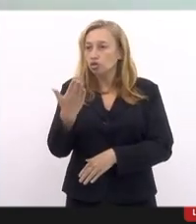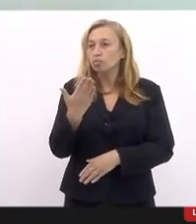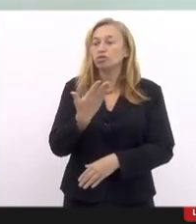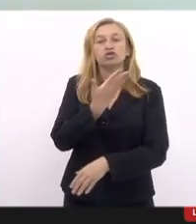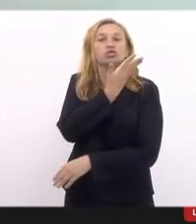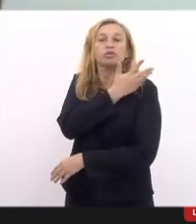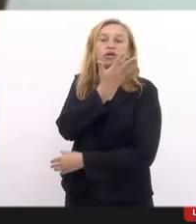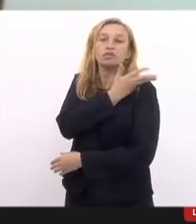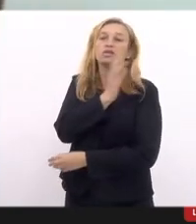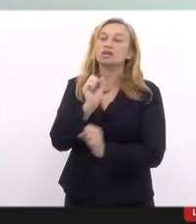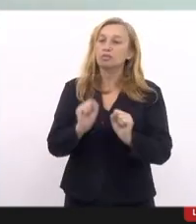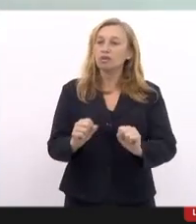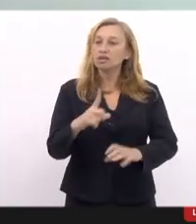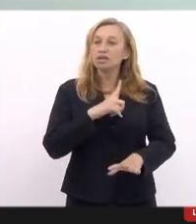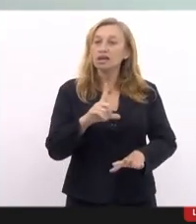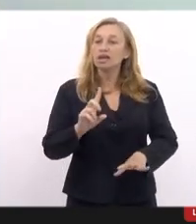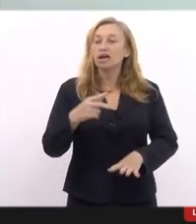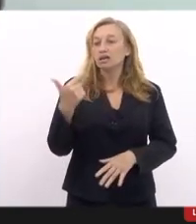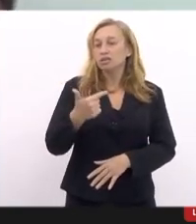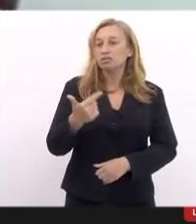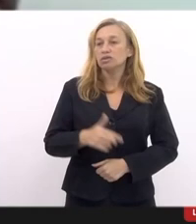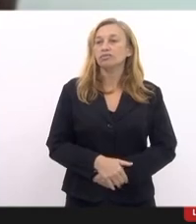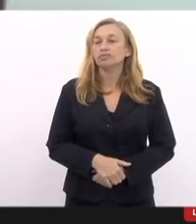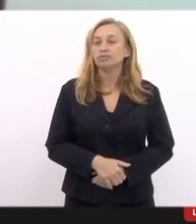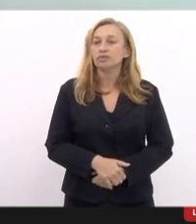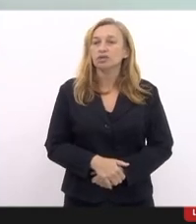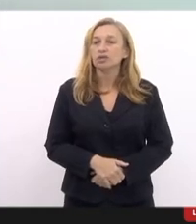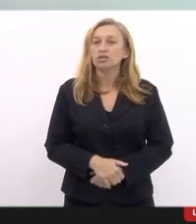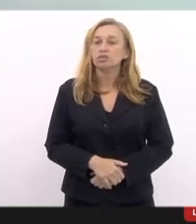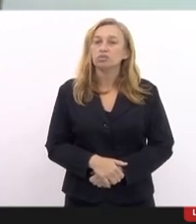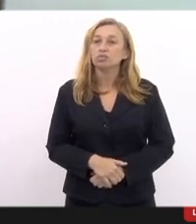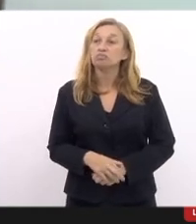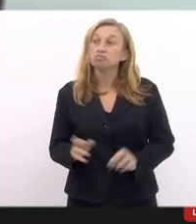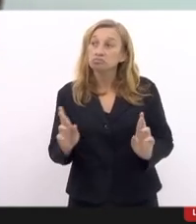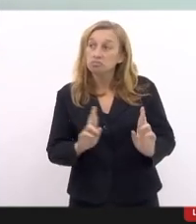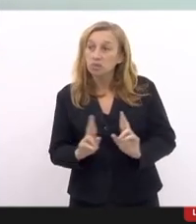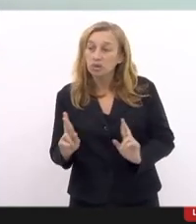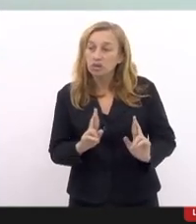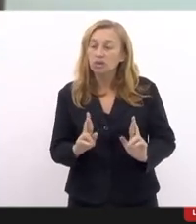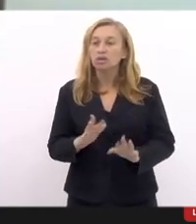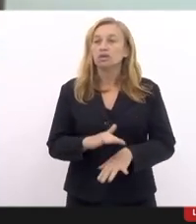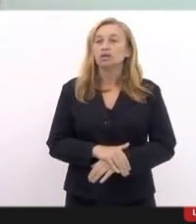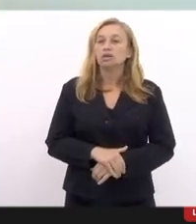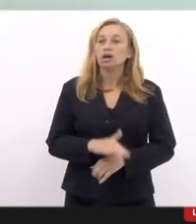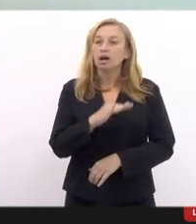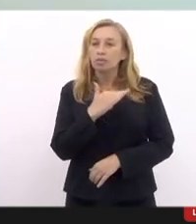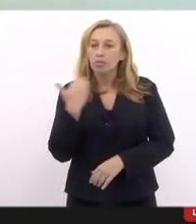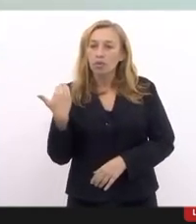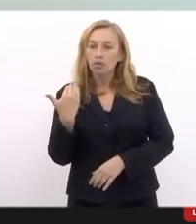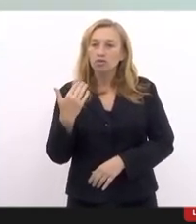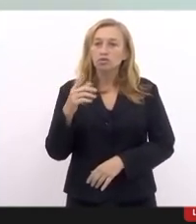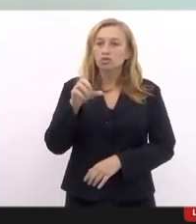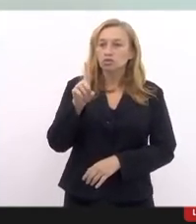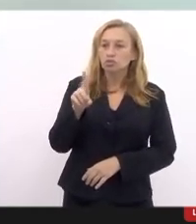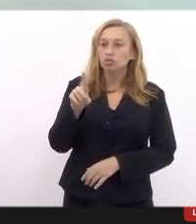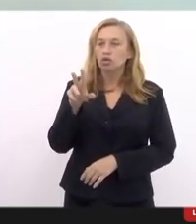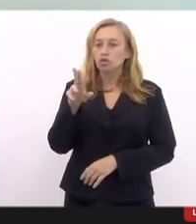existir. A segunda situação é que, com relação ao falecimento do senhor Dorval,